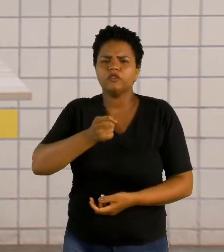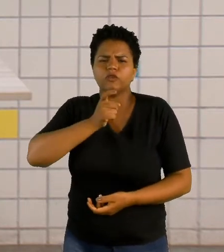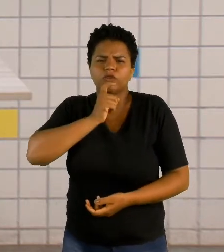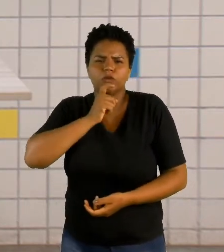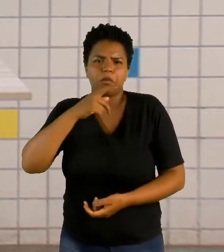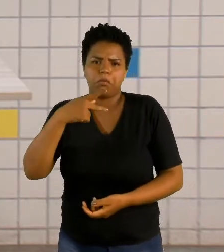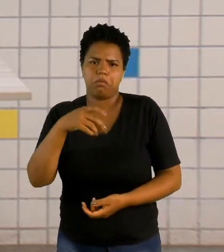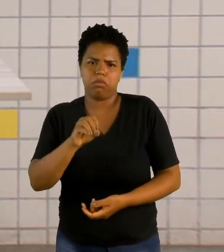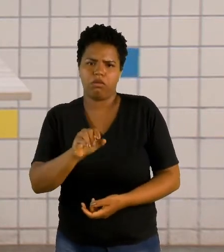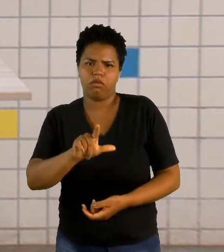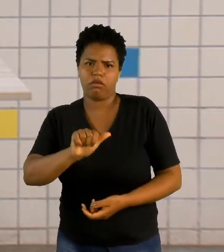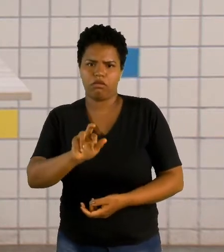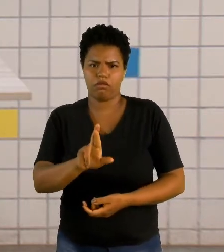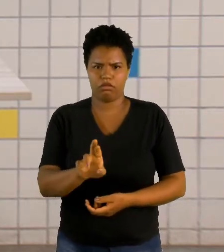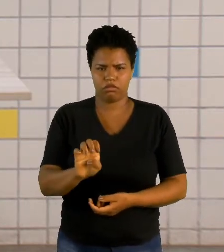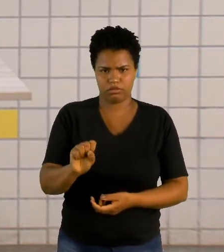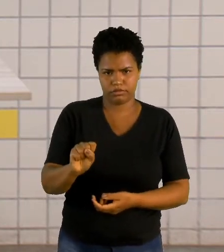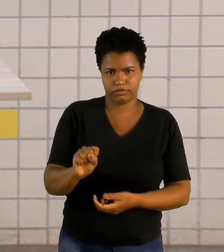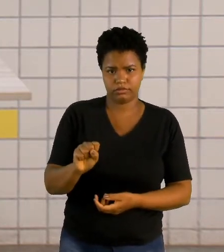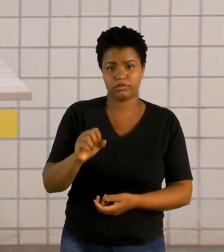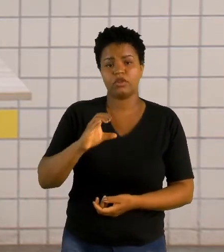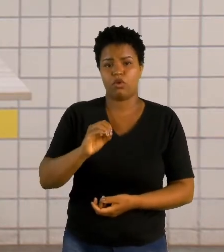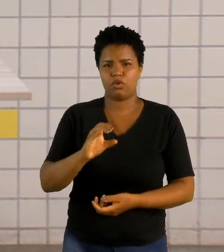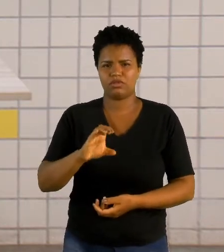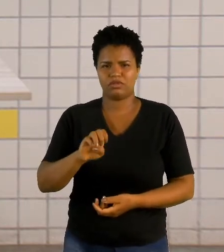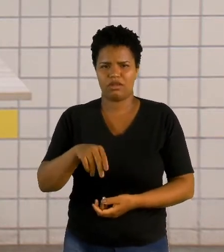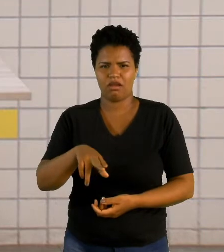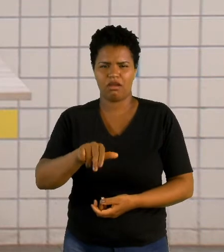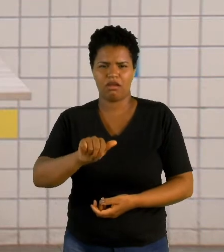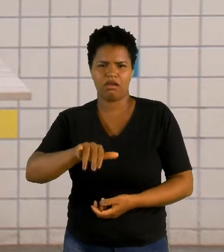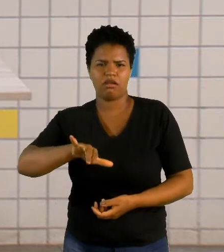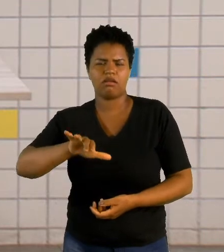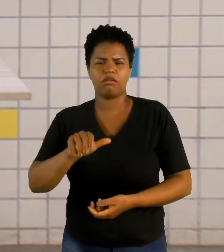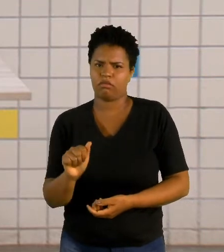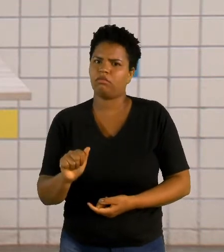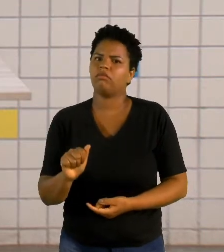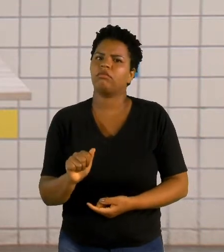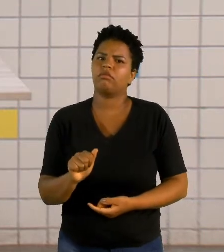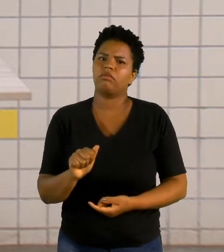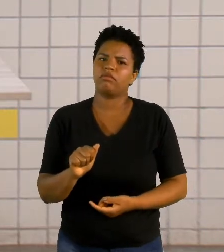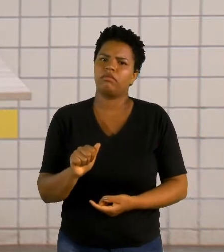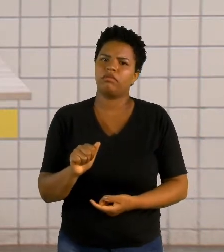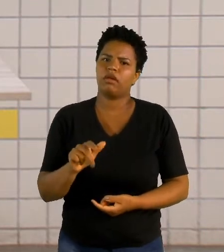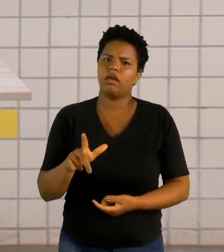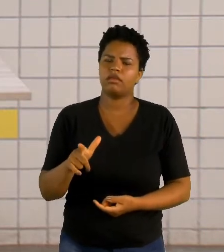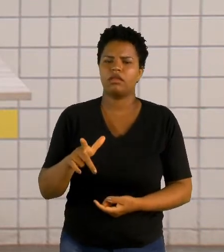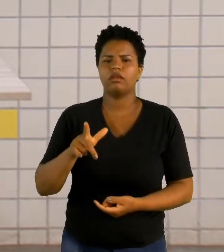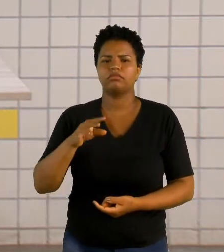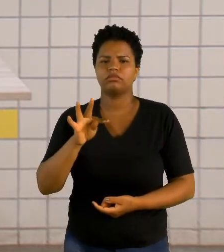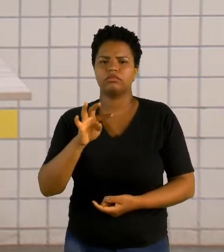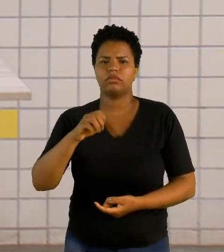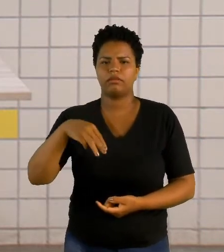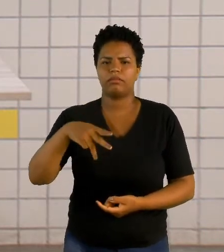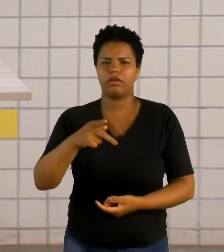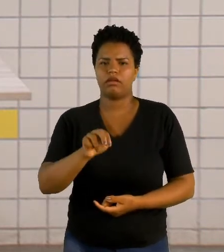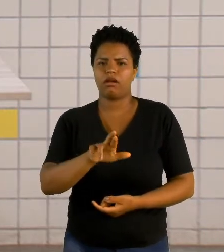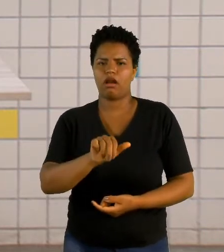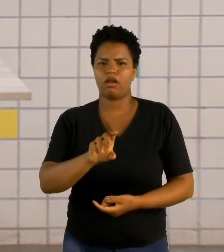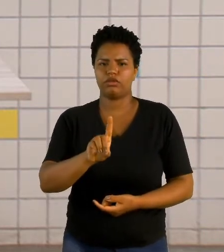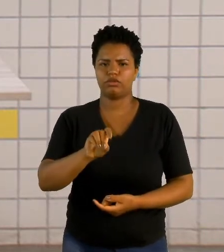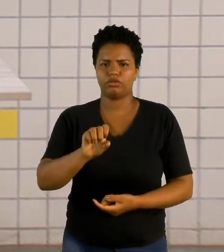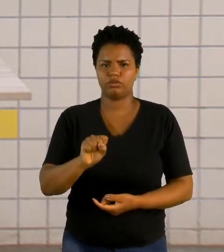Se eu for falar, por exemplo, da Oceânica, eu tenho climas temperados. Se eu for falar da